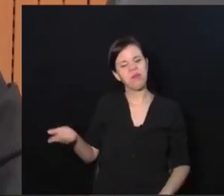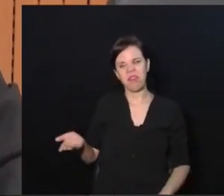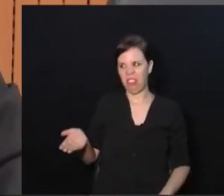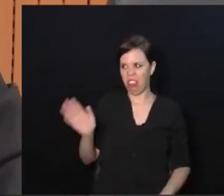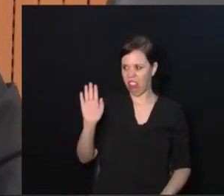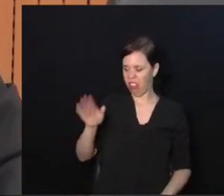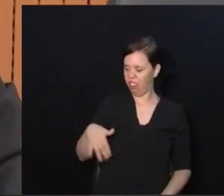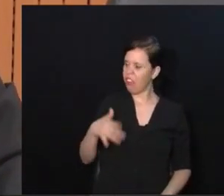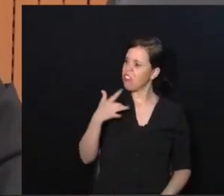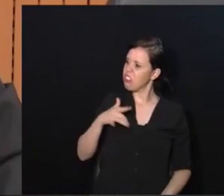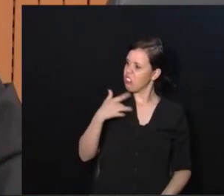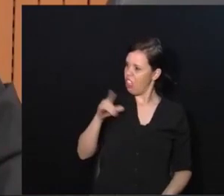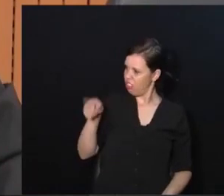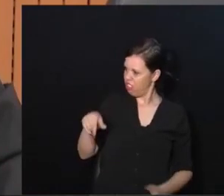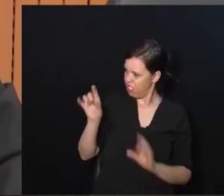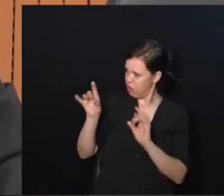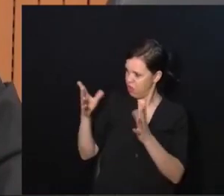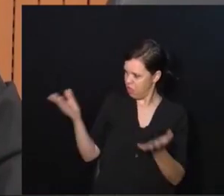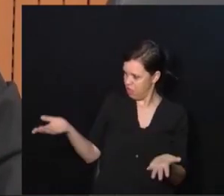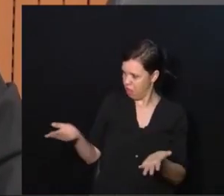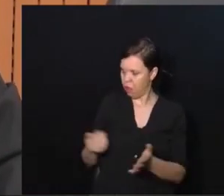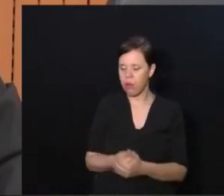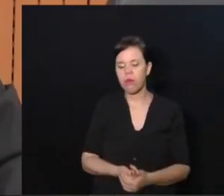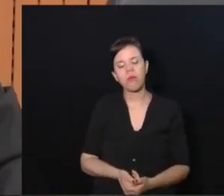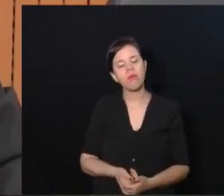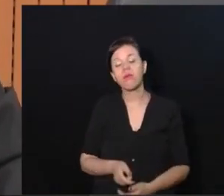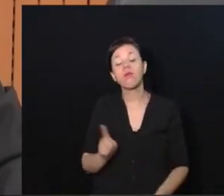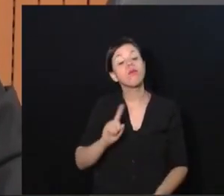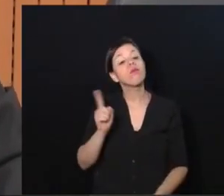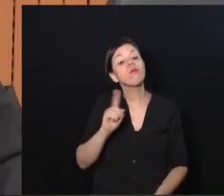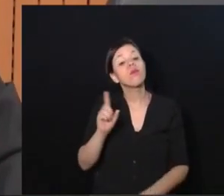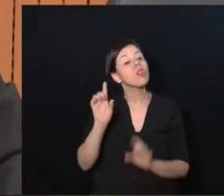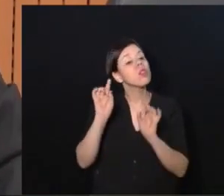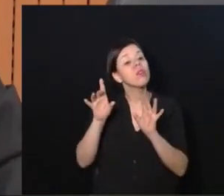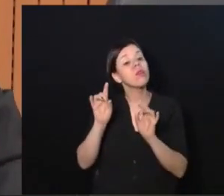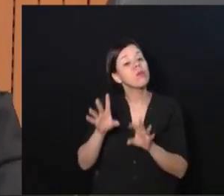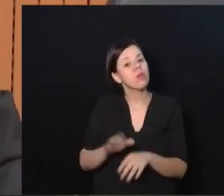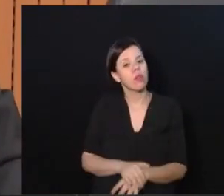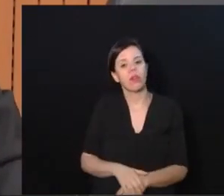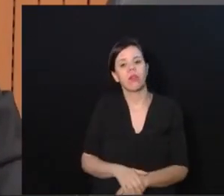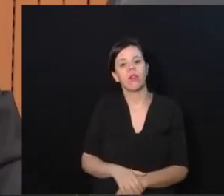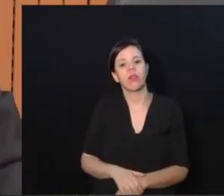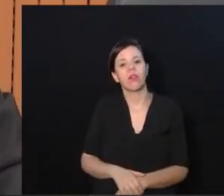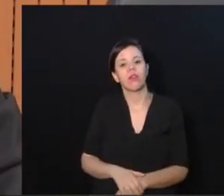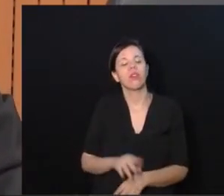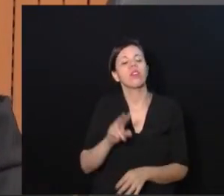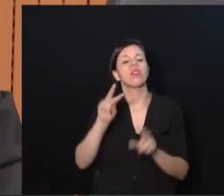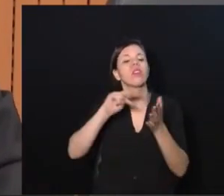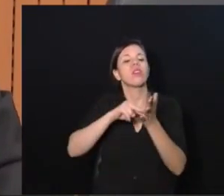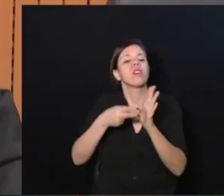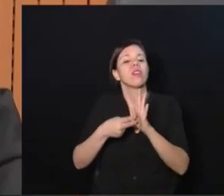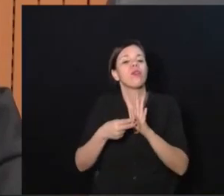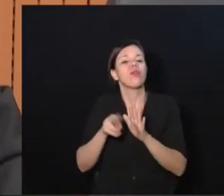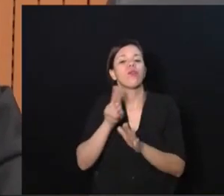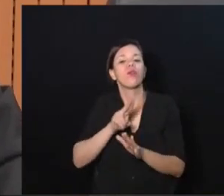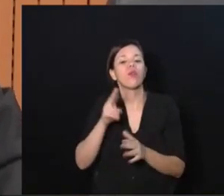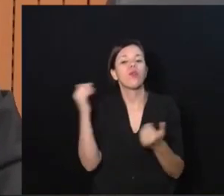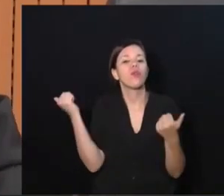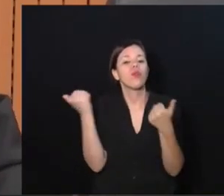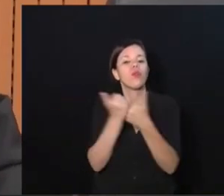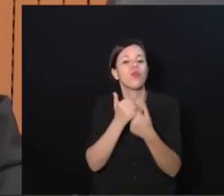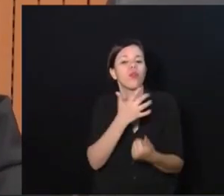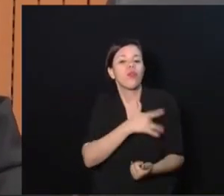as Wagner, tadinha, ela é especial. Eu falei, não, especial é um eufemismo que se usa para substituir